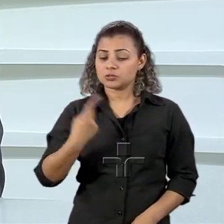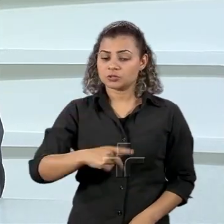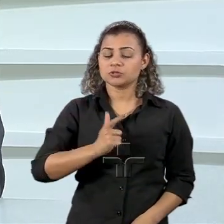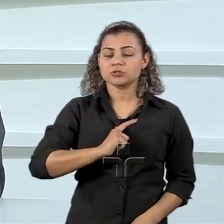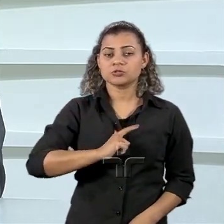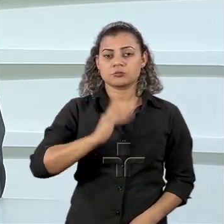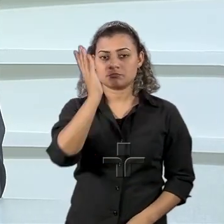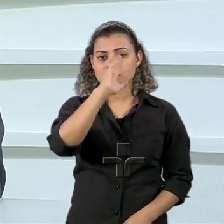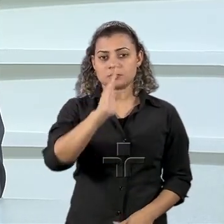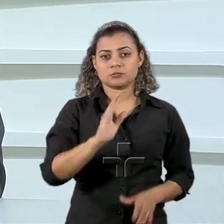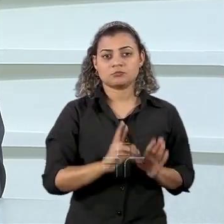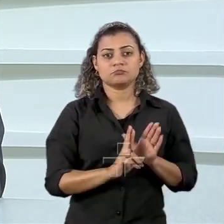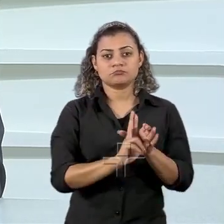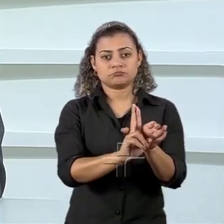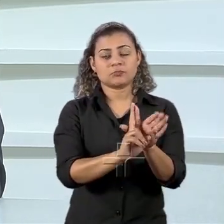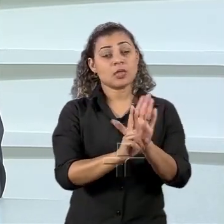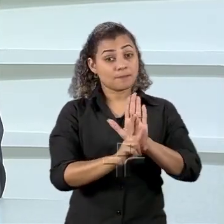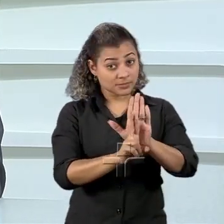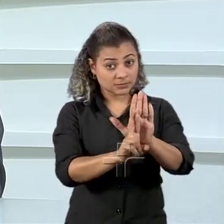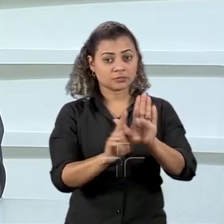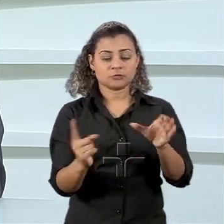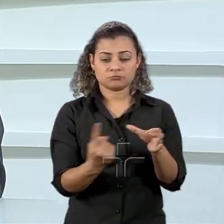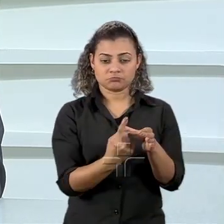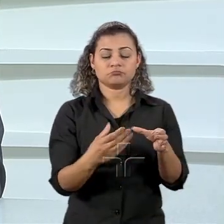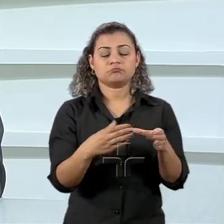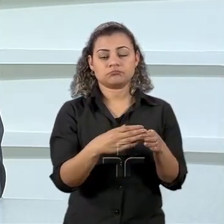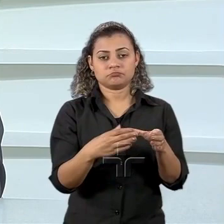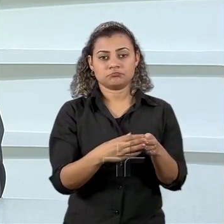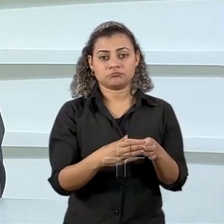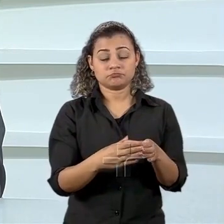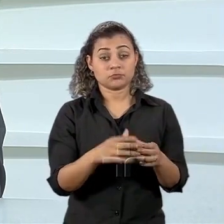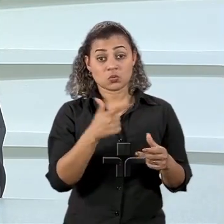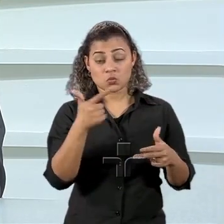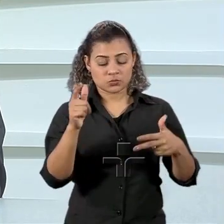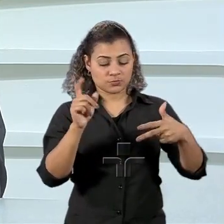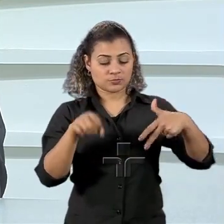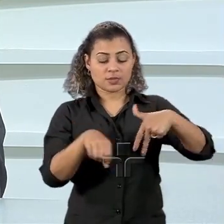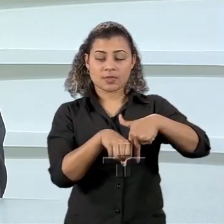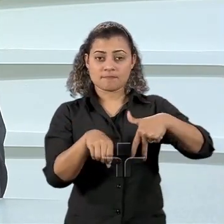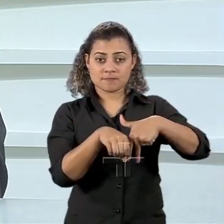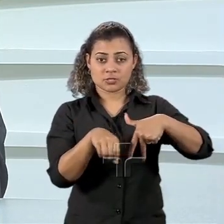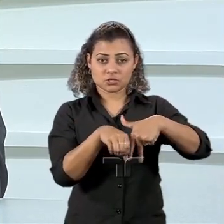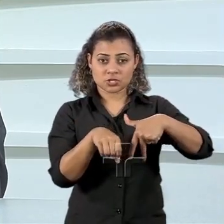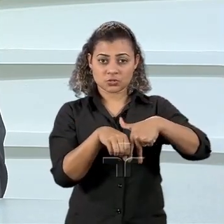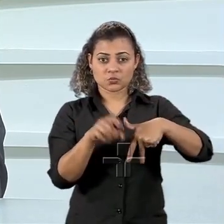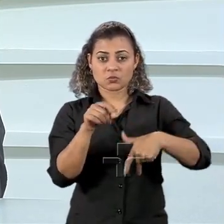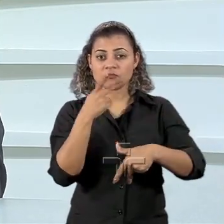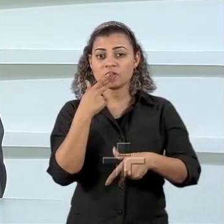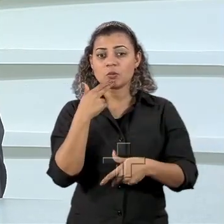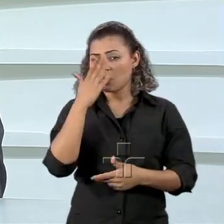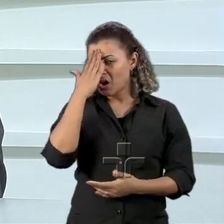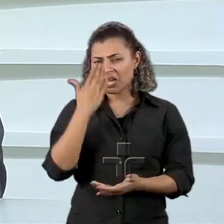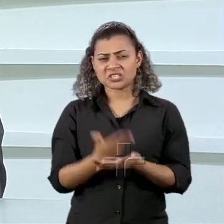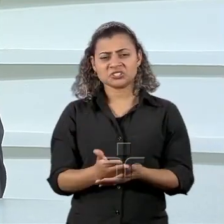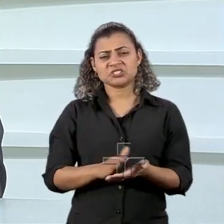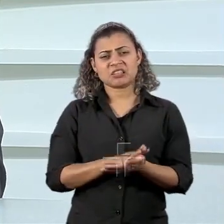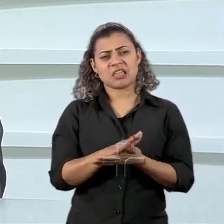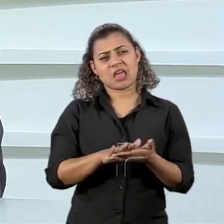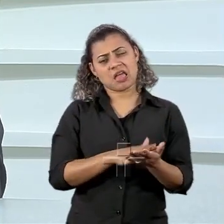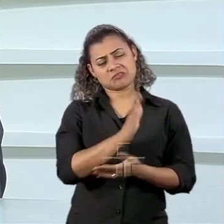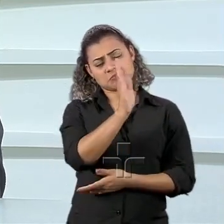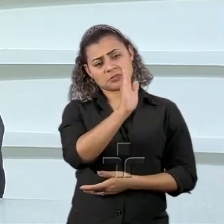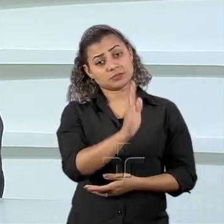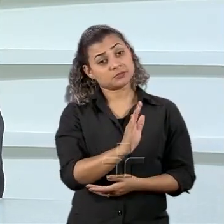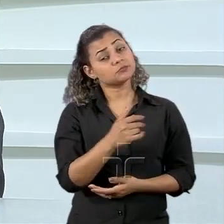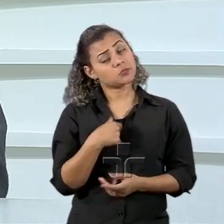agora o embaixador uma outra questão é o embaixador colocou a questão do descrédito e bom eu